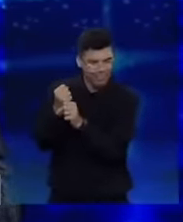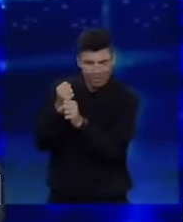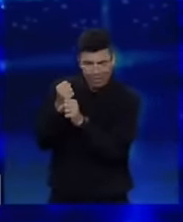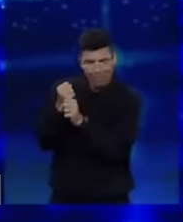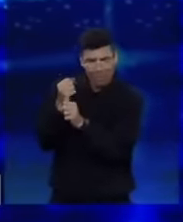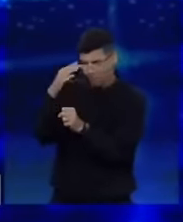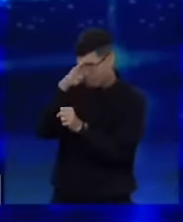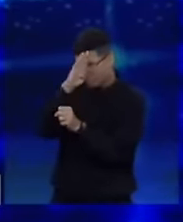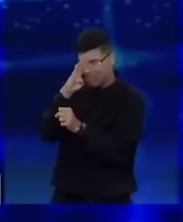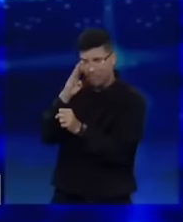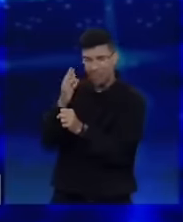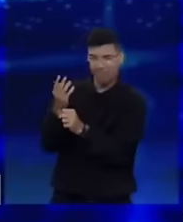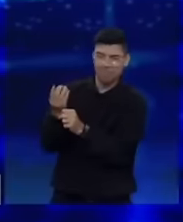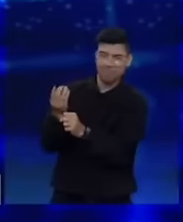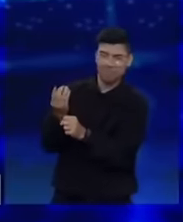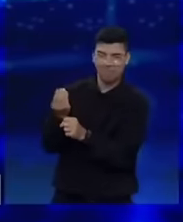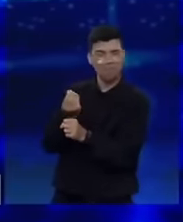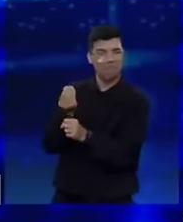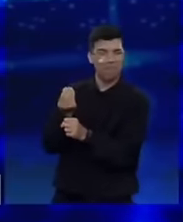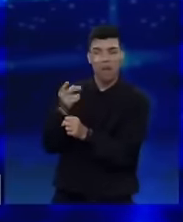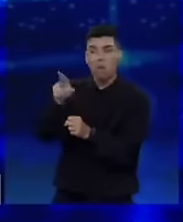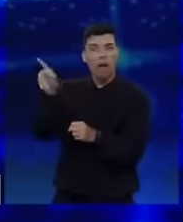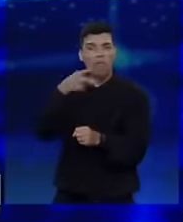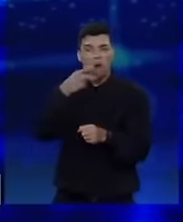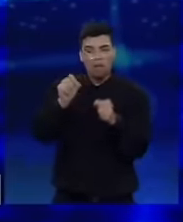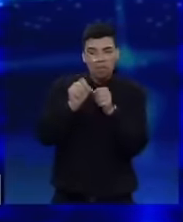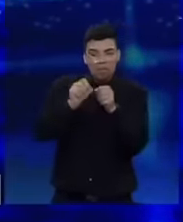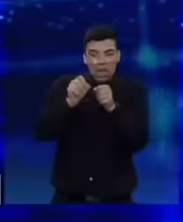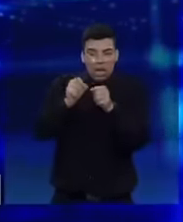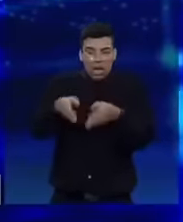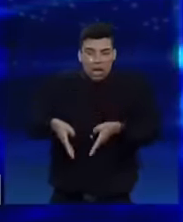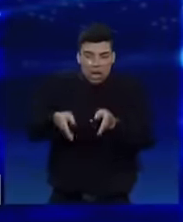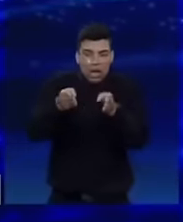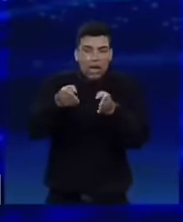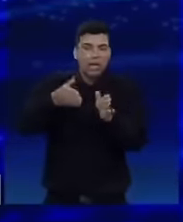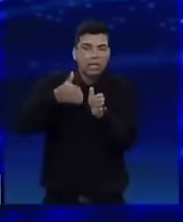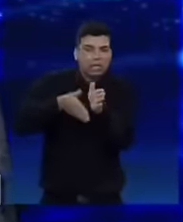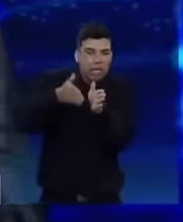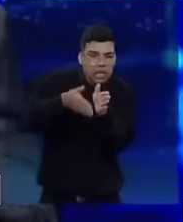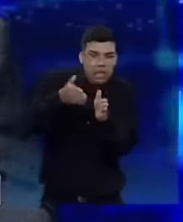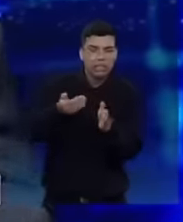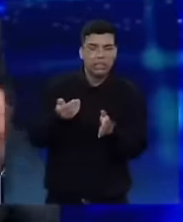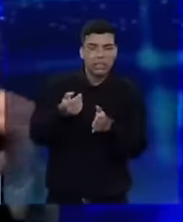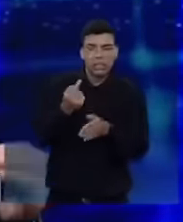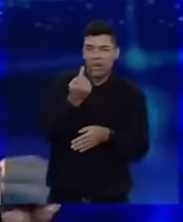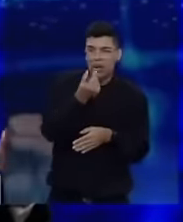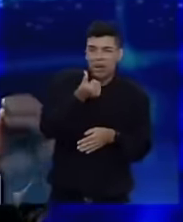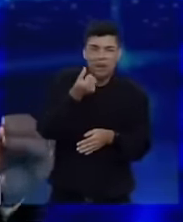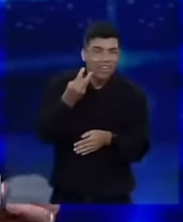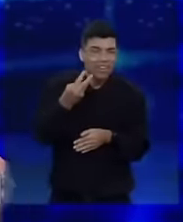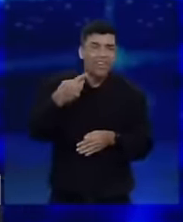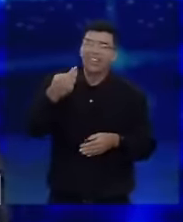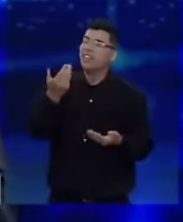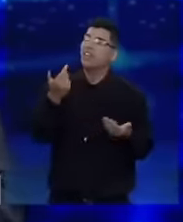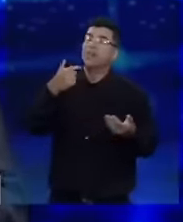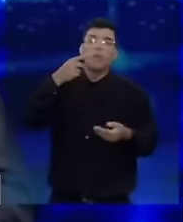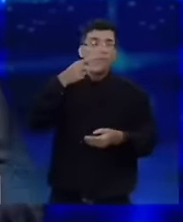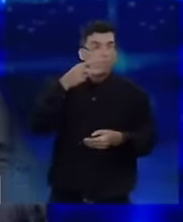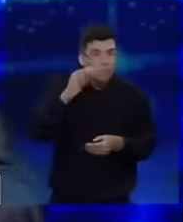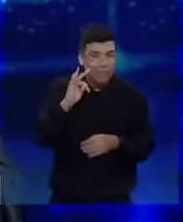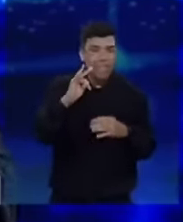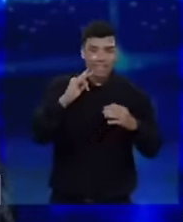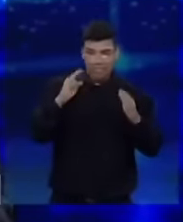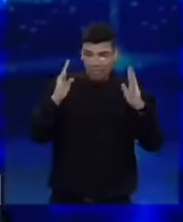Da mesma forma que ele fala que fez referrovia. Da mesma forma que fez um 63%. Tudo feito pelo governo do PT.